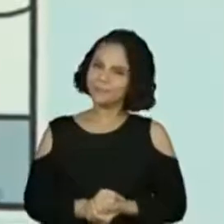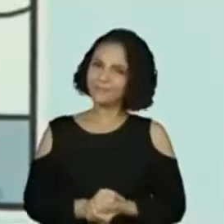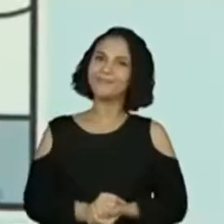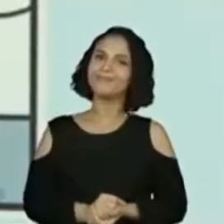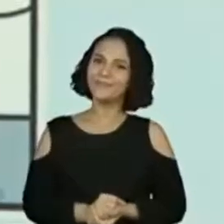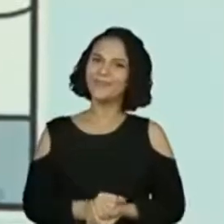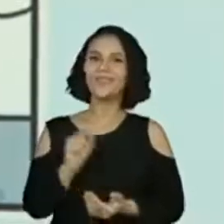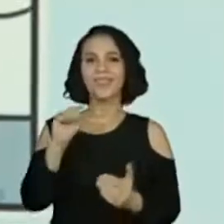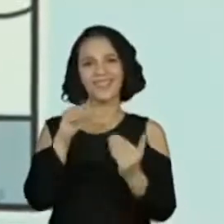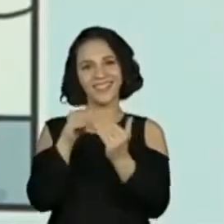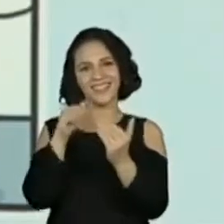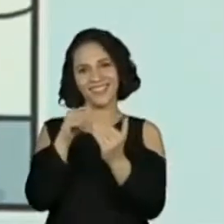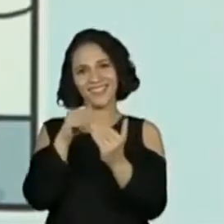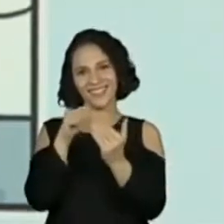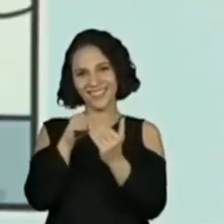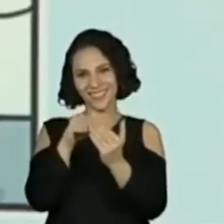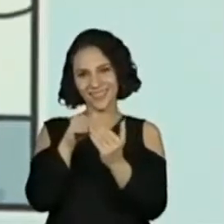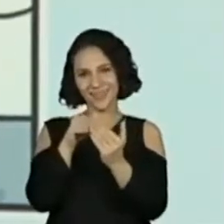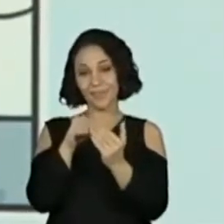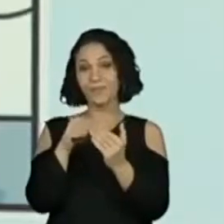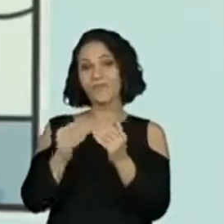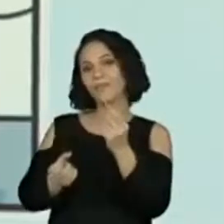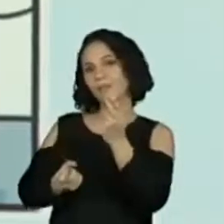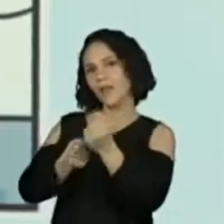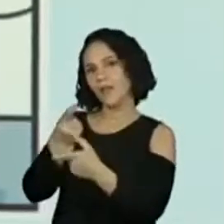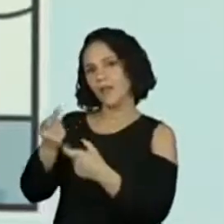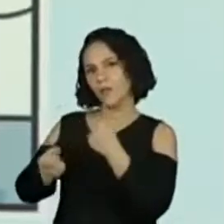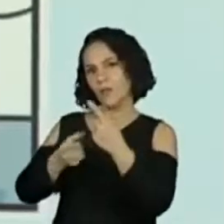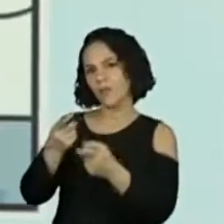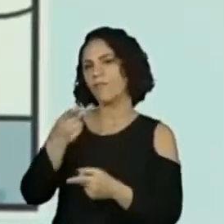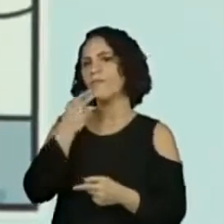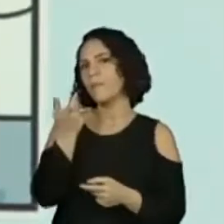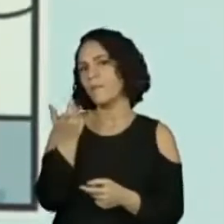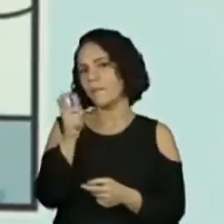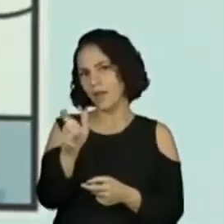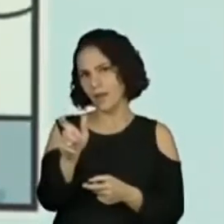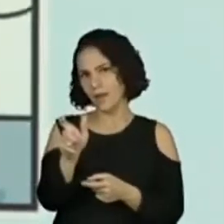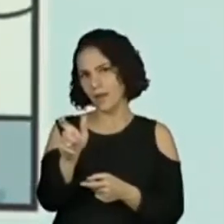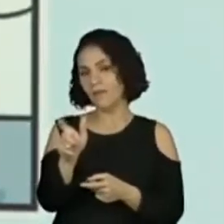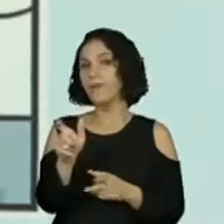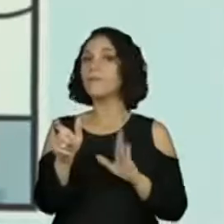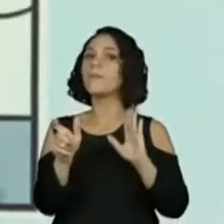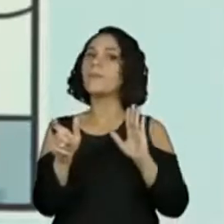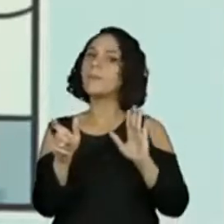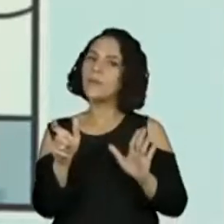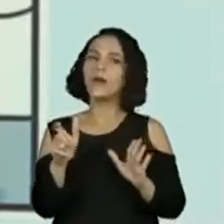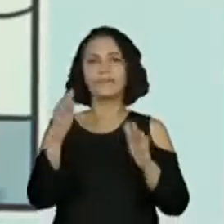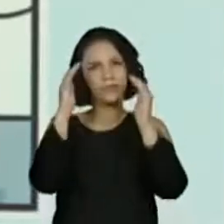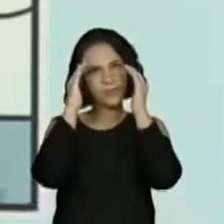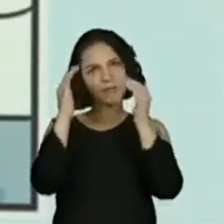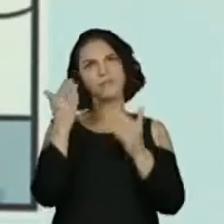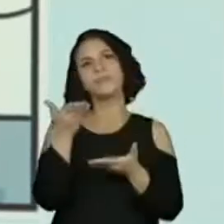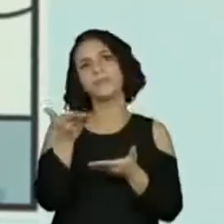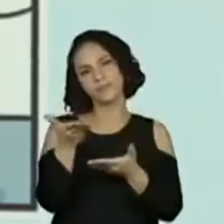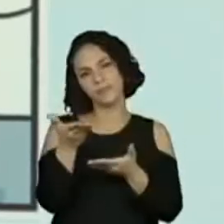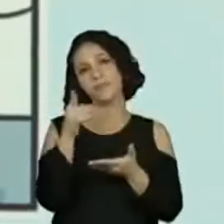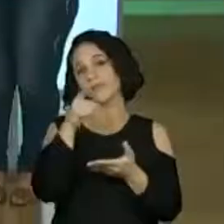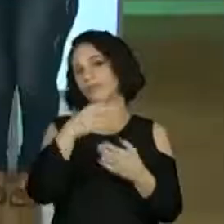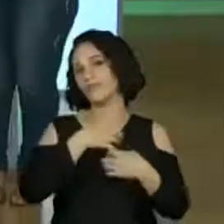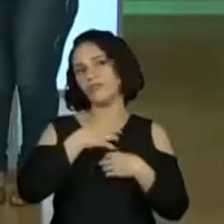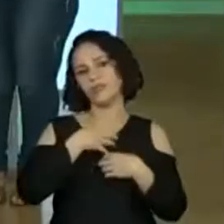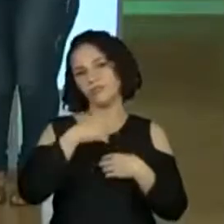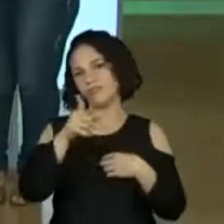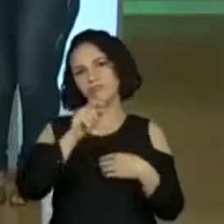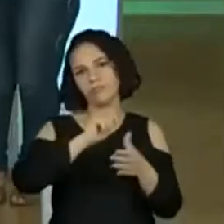aranha falou. Algumas colegas estão colocando que a palavra, mas a gente tem que respeitar a tirinha da cartunista, e foi desta